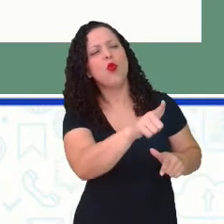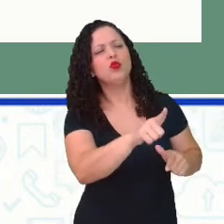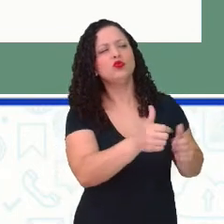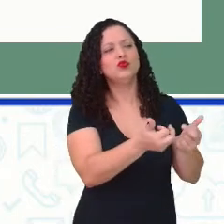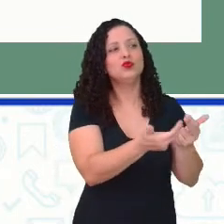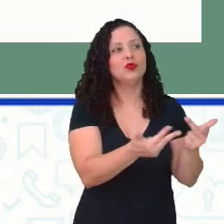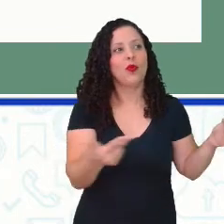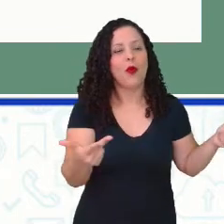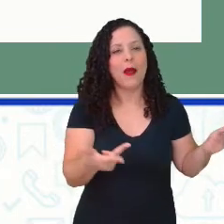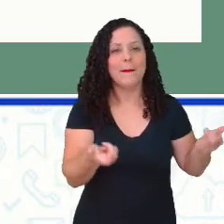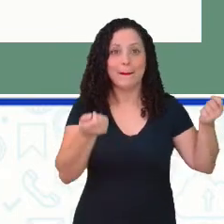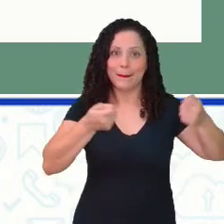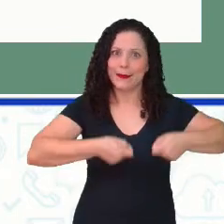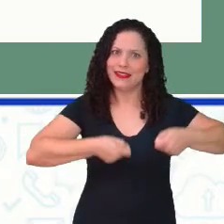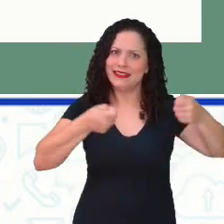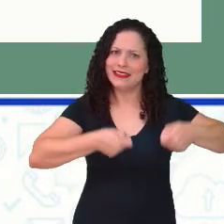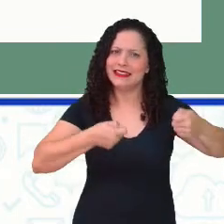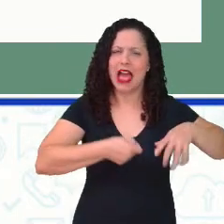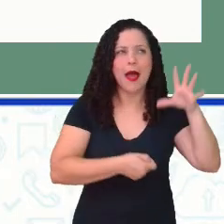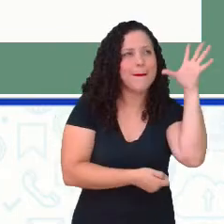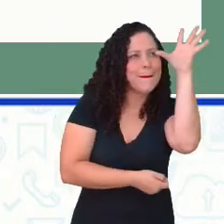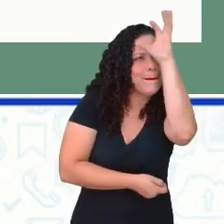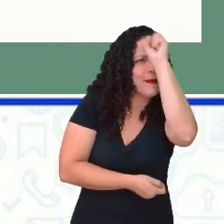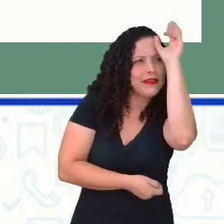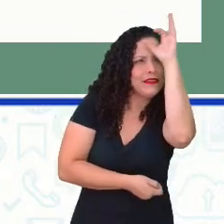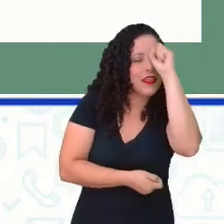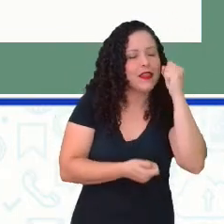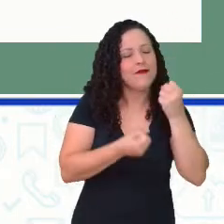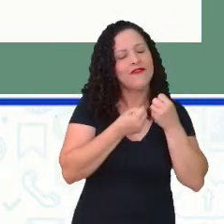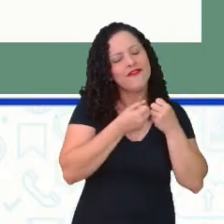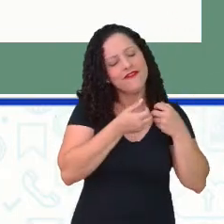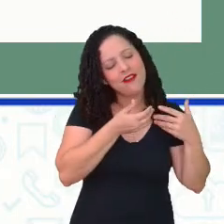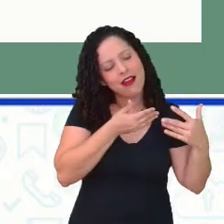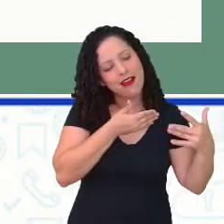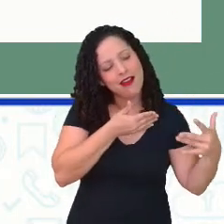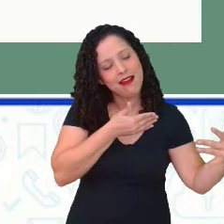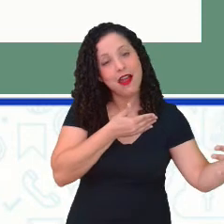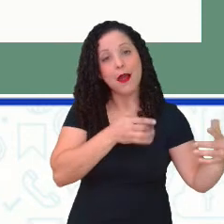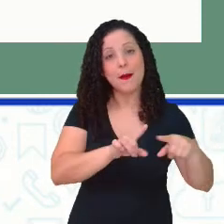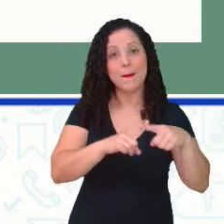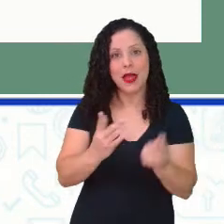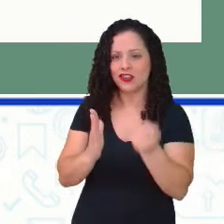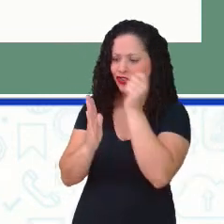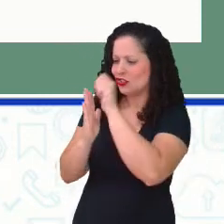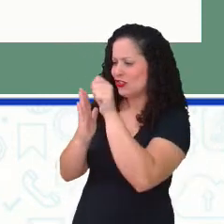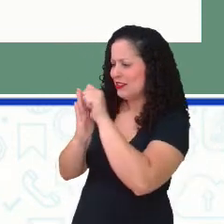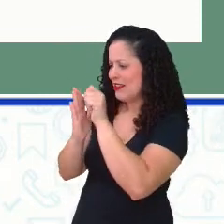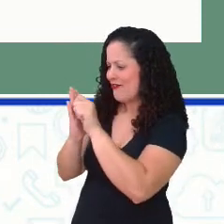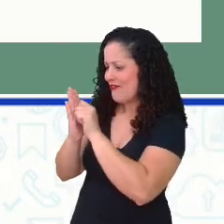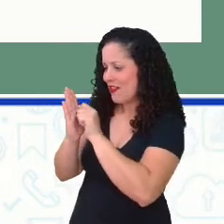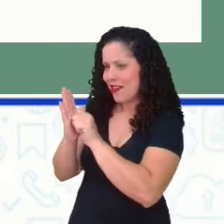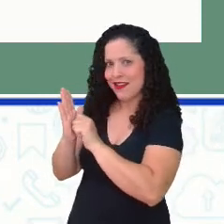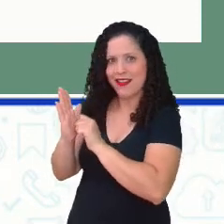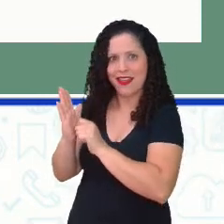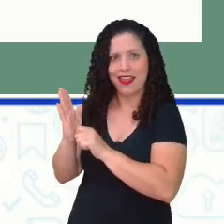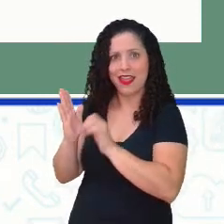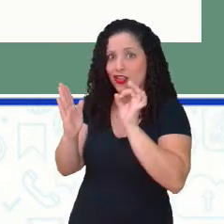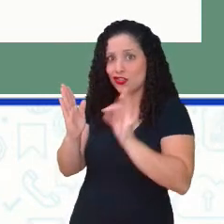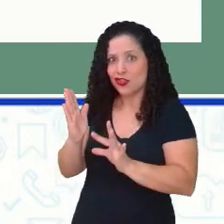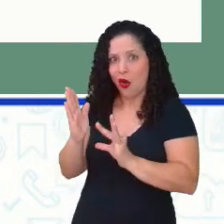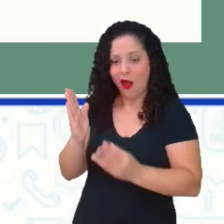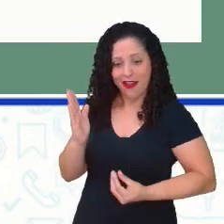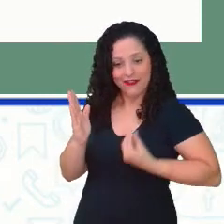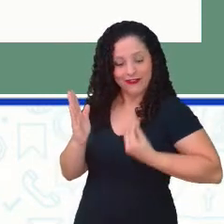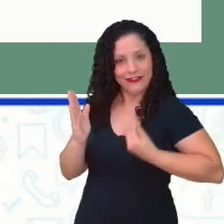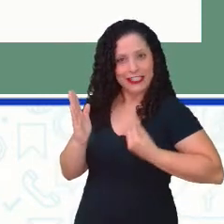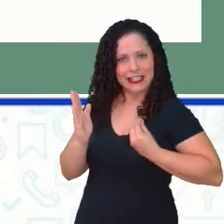eu precisaria de um longo aprendizado. Enquanto que, para escrever, o aprendizado é a própria